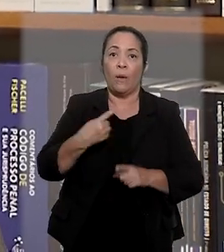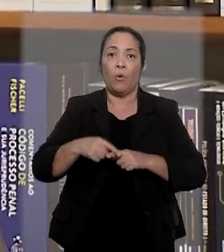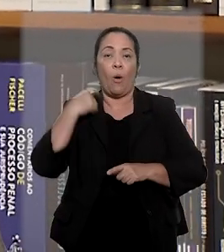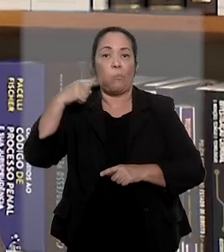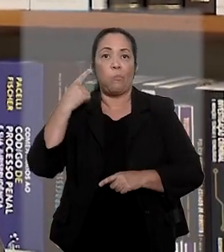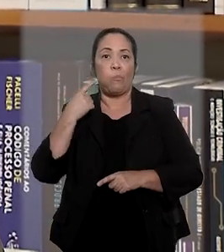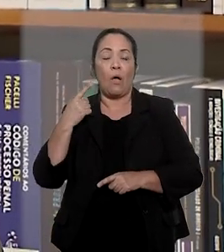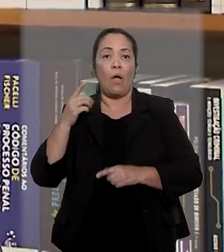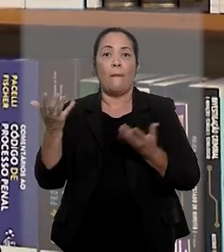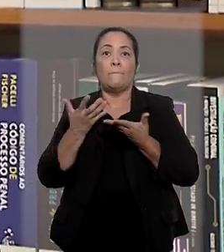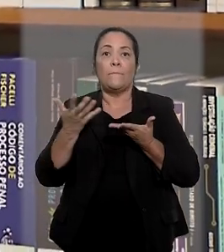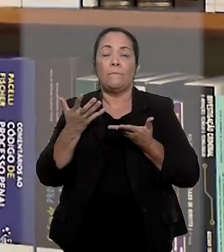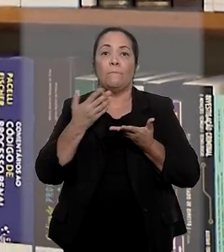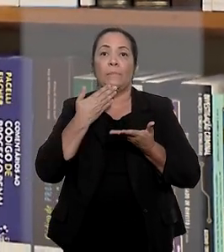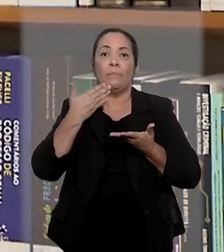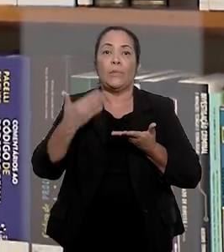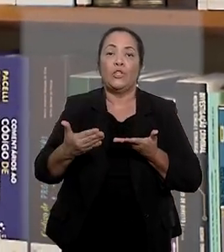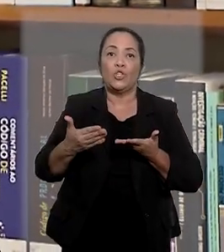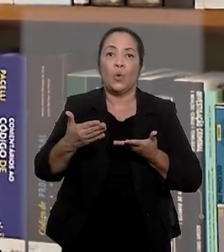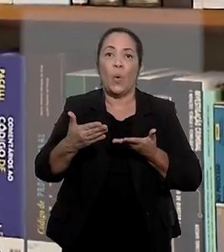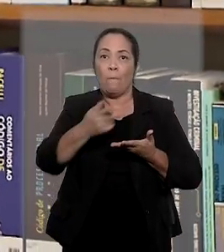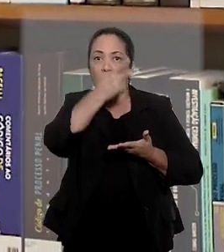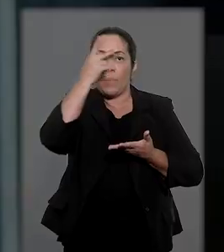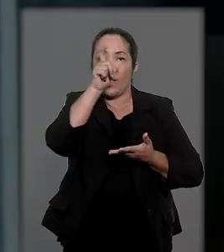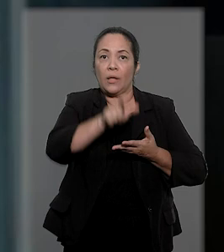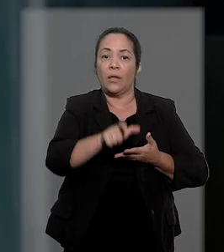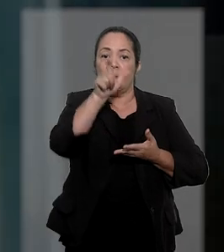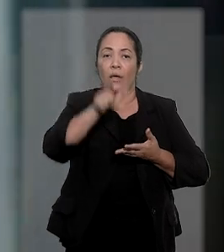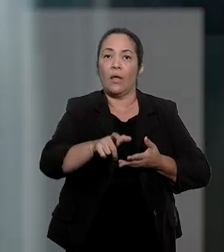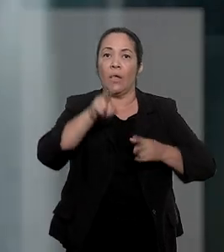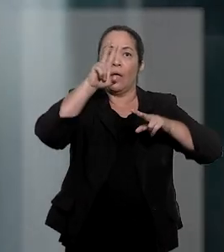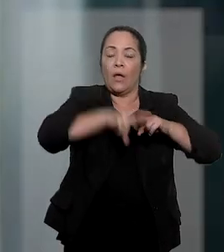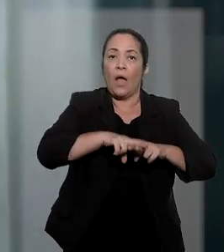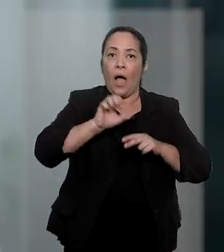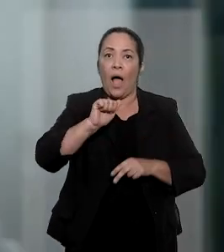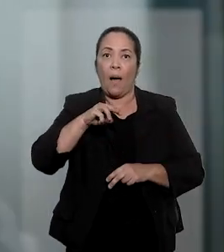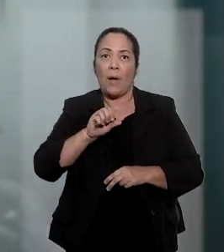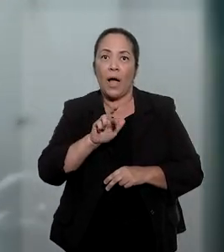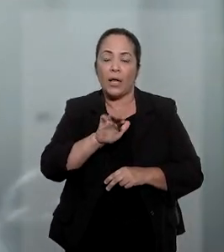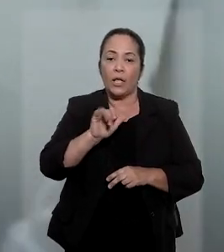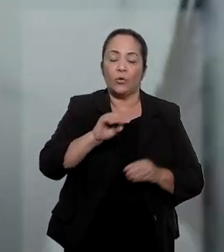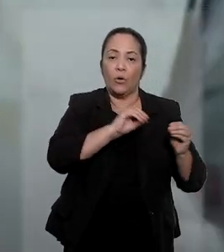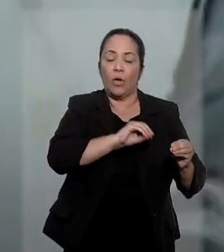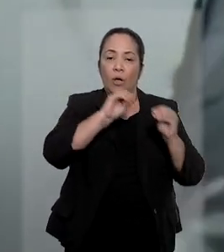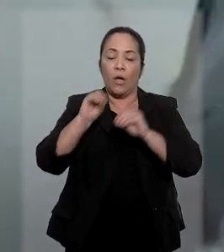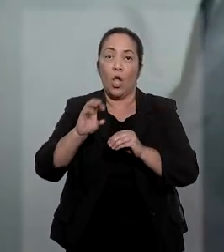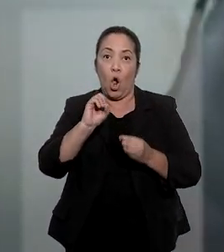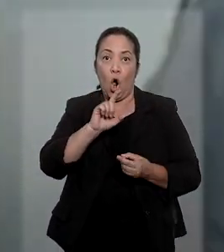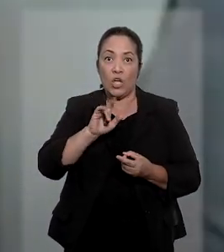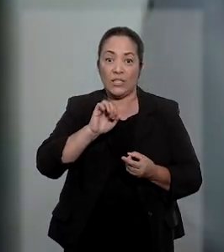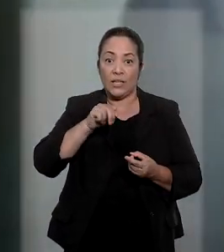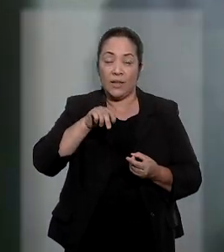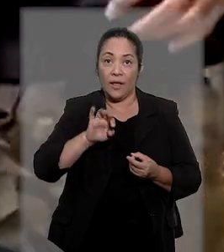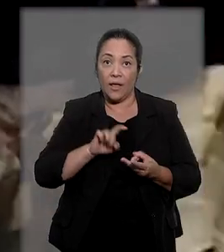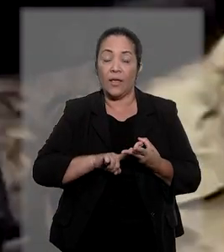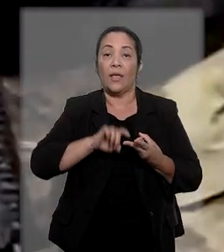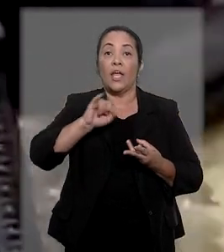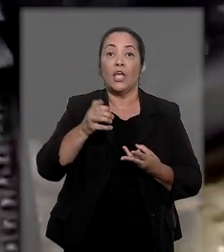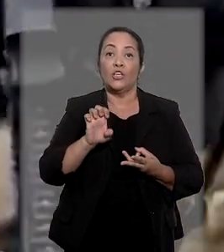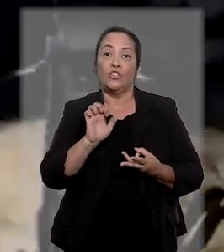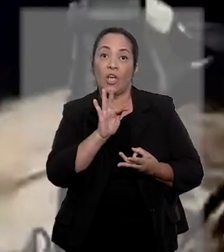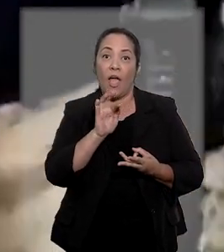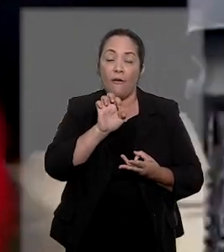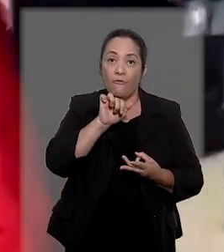reverter a transferência para penitenciárias federais de Amarildo da Costa Oliveira, Ozenei Costa de Oliveira